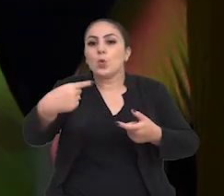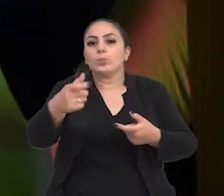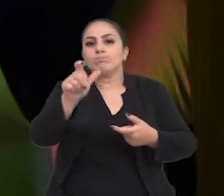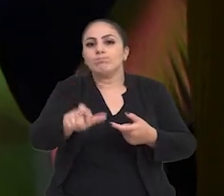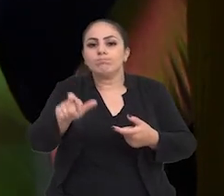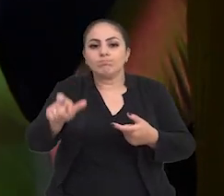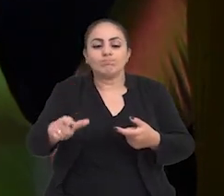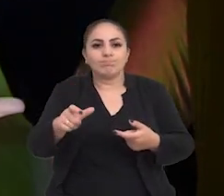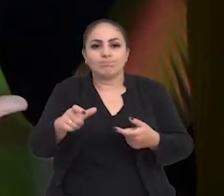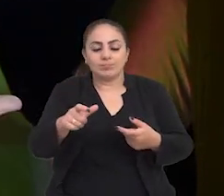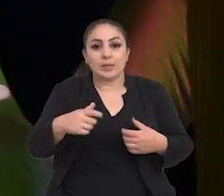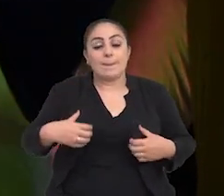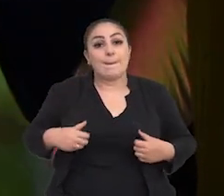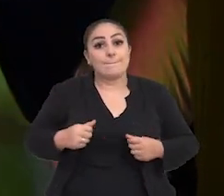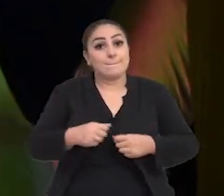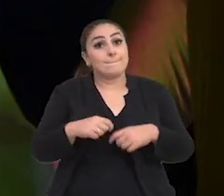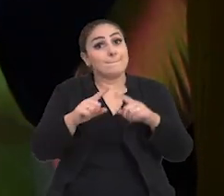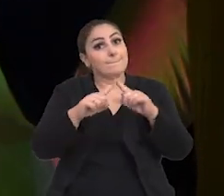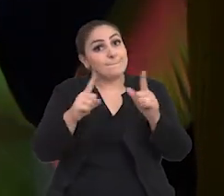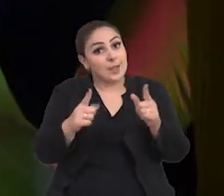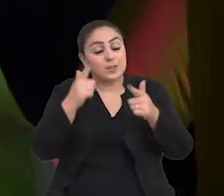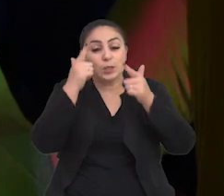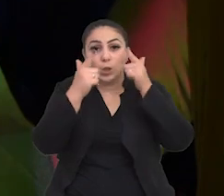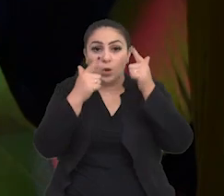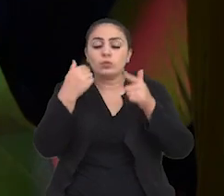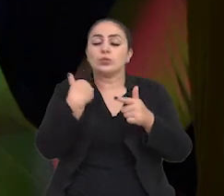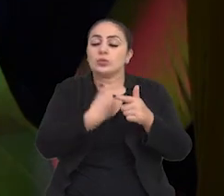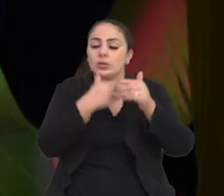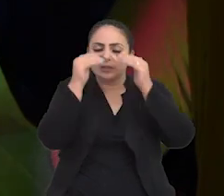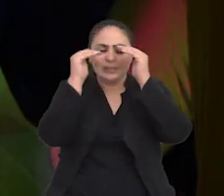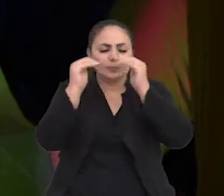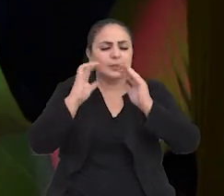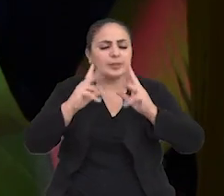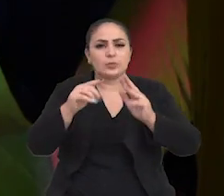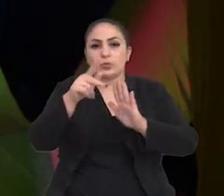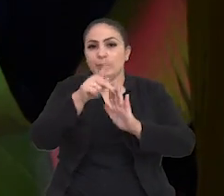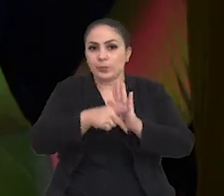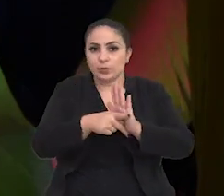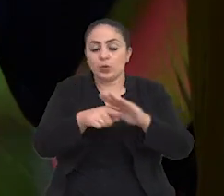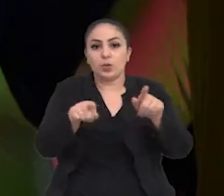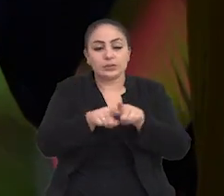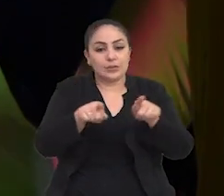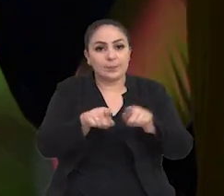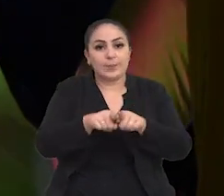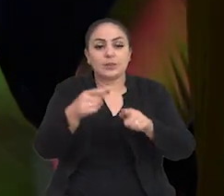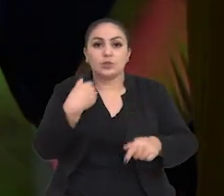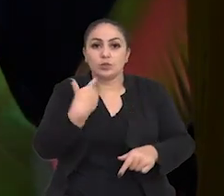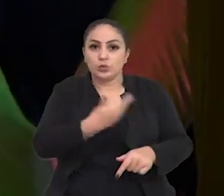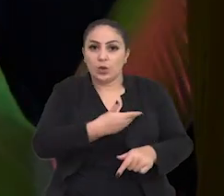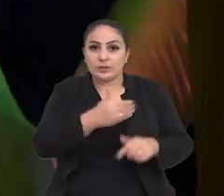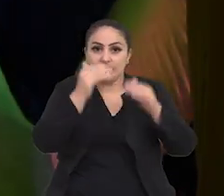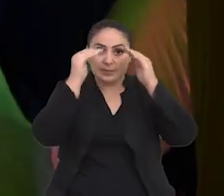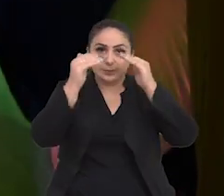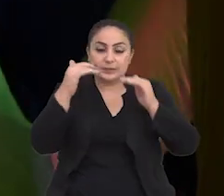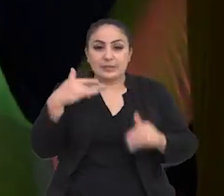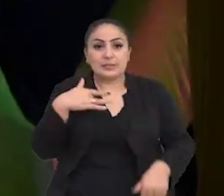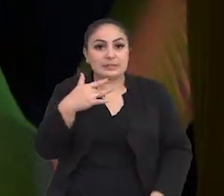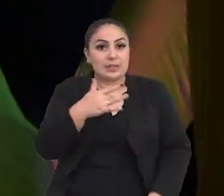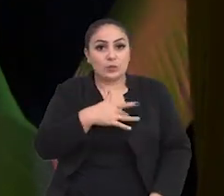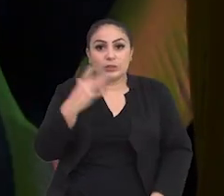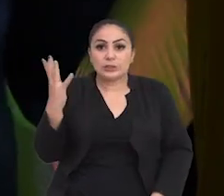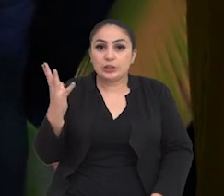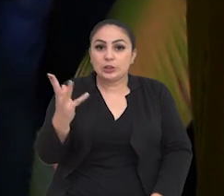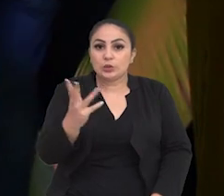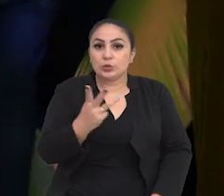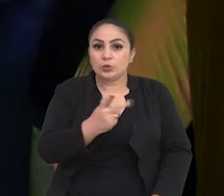do outro, é uma arte viva, né? Mas, é lógico que a gente respeita todos os protocolos e também a gente respeita a saúde